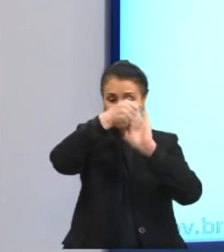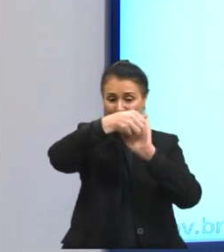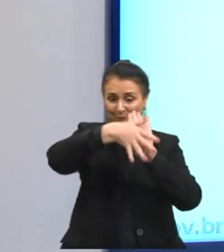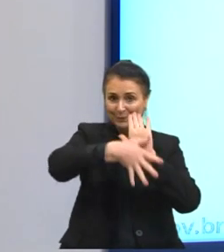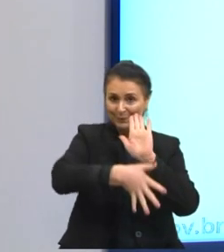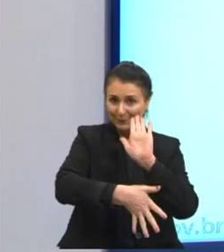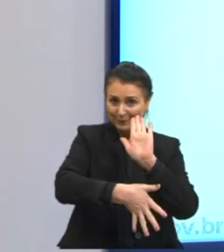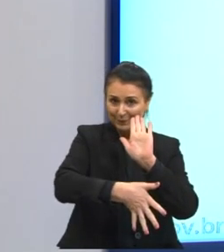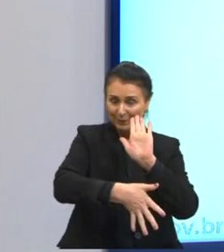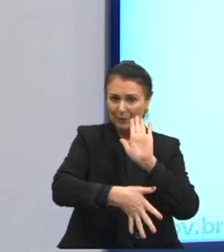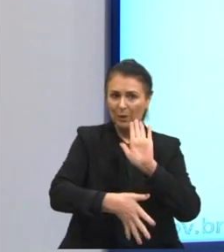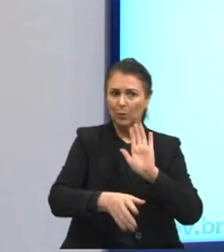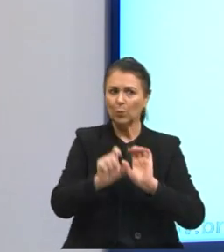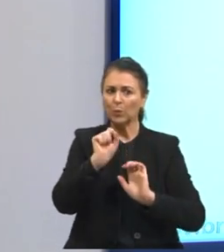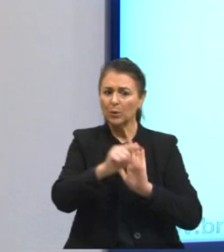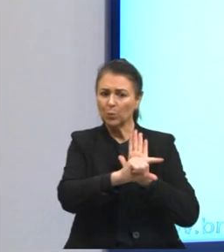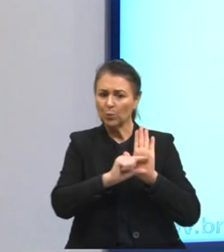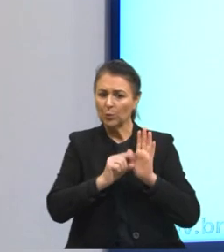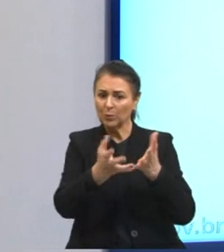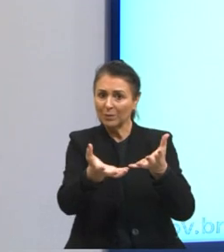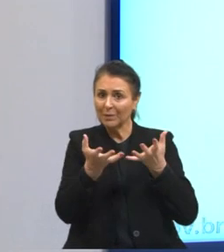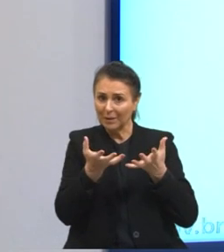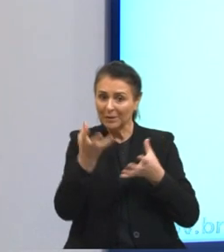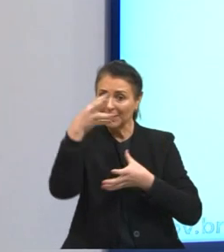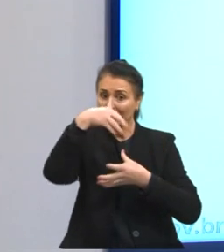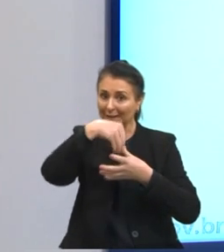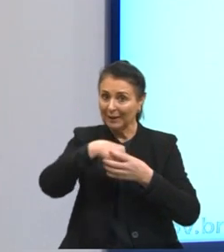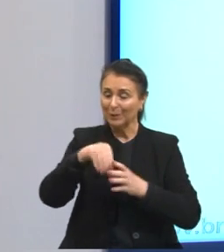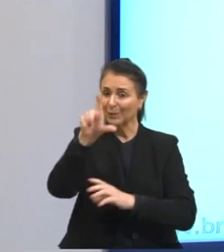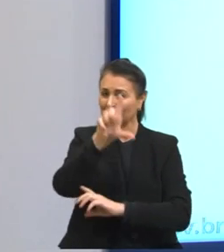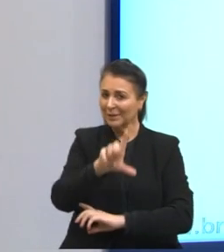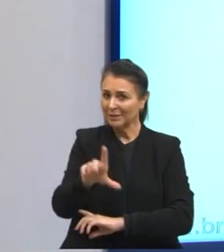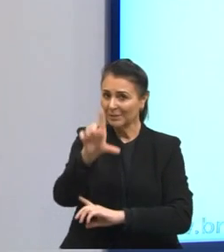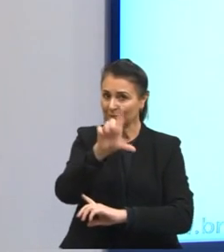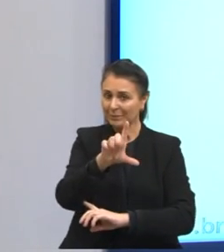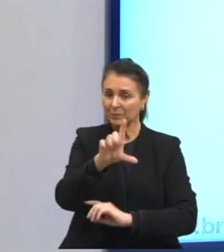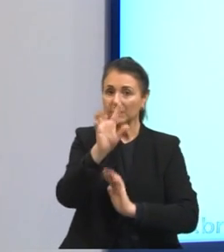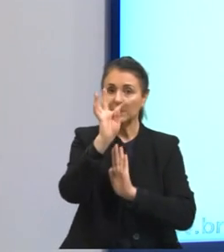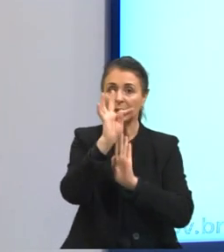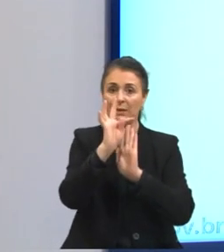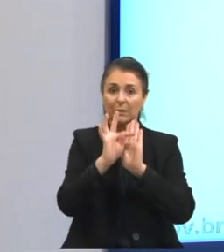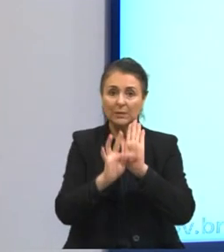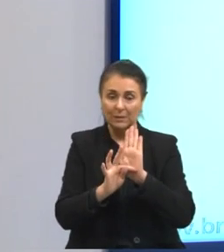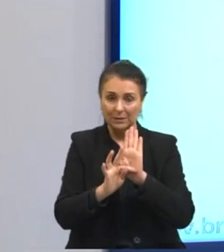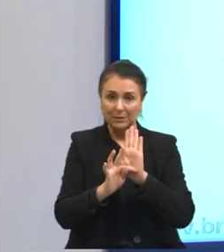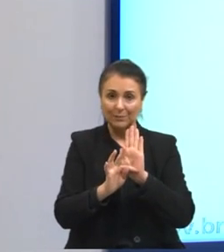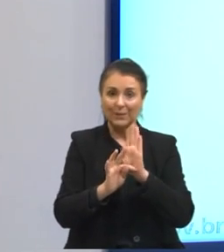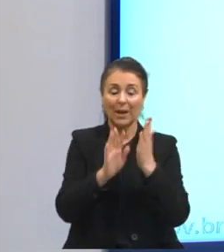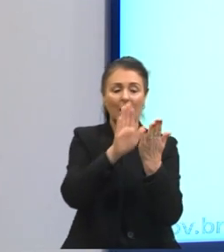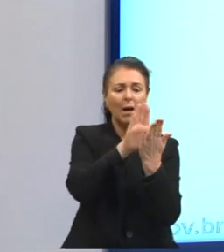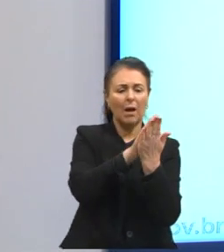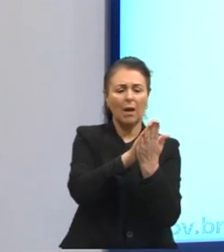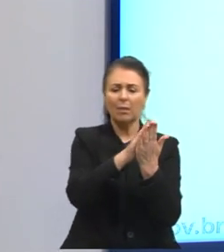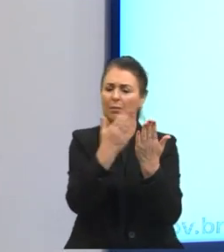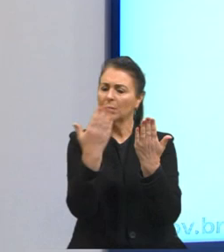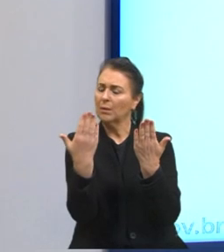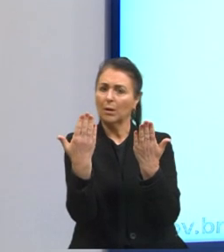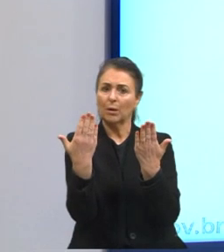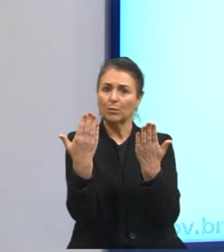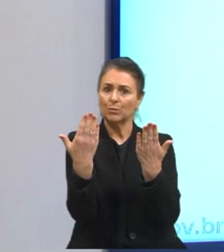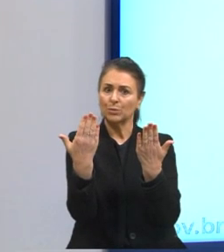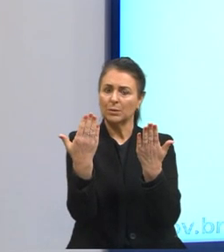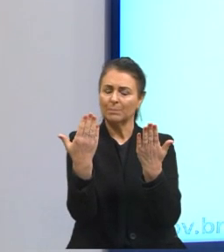autor, tudo isso está dentro do âmbito literário. no texto a analogia estabelecida pela